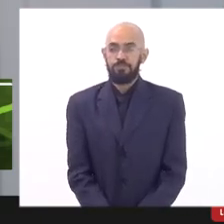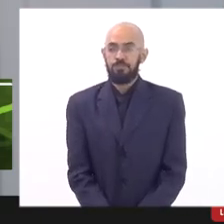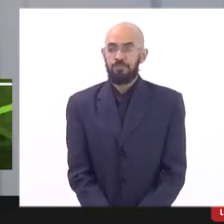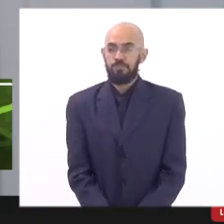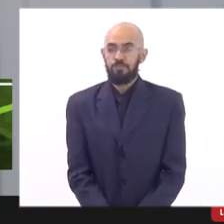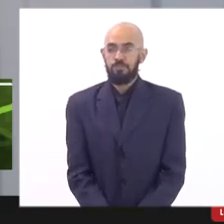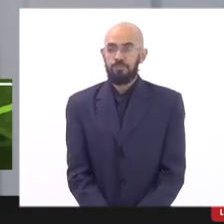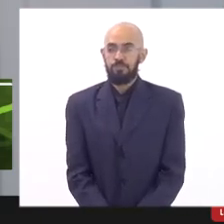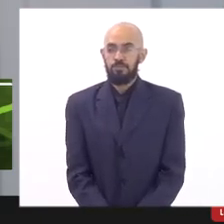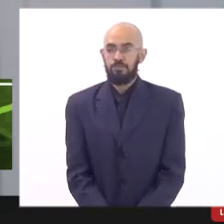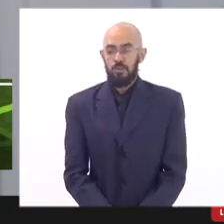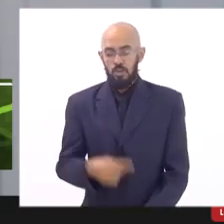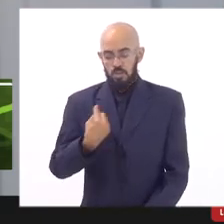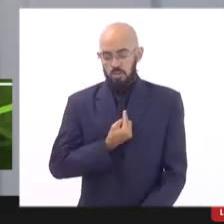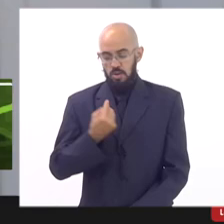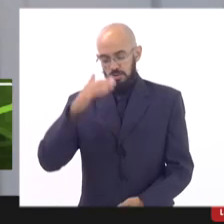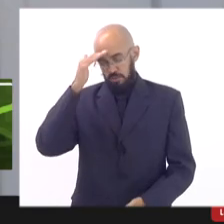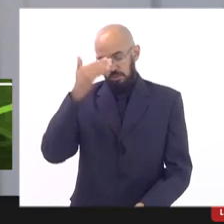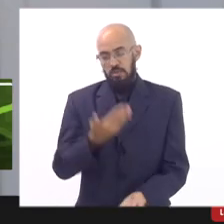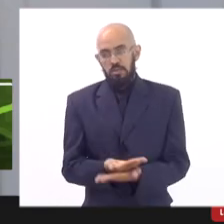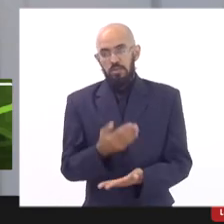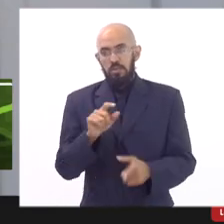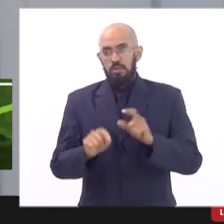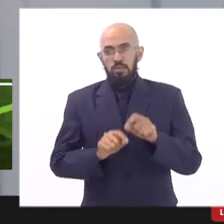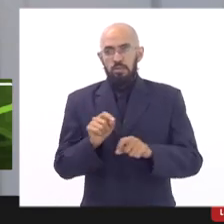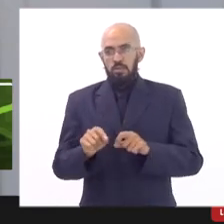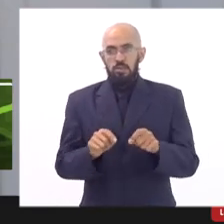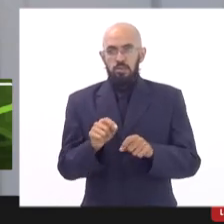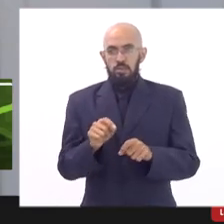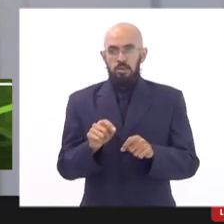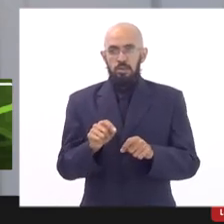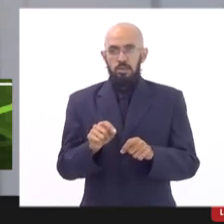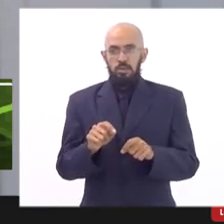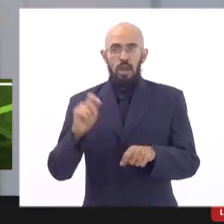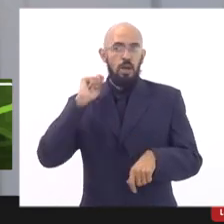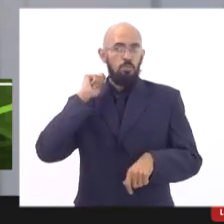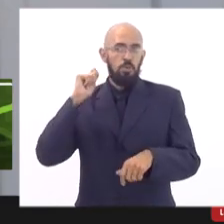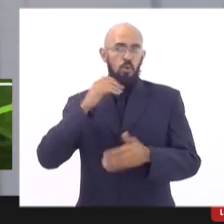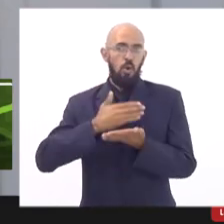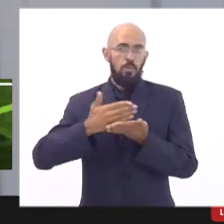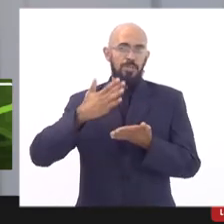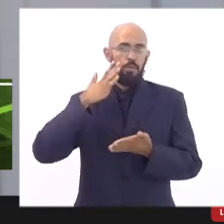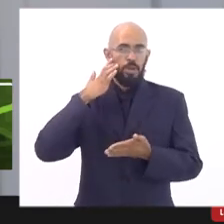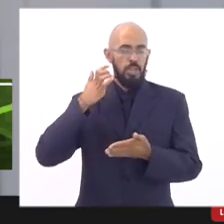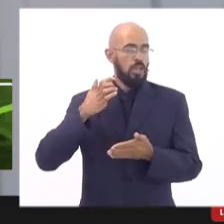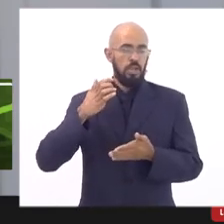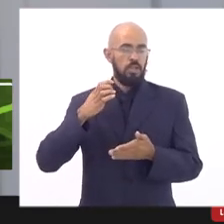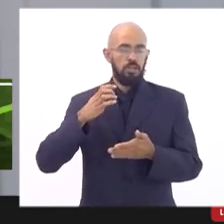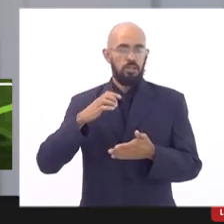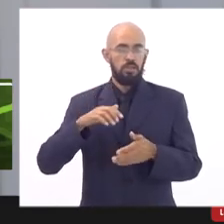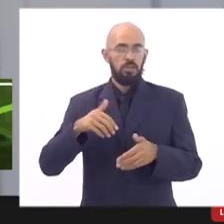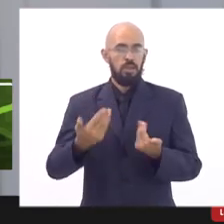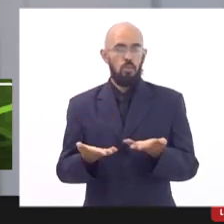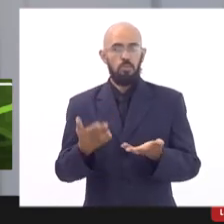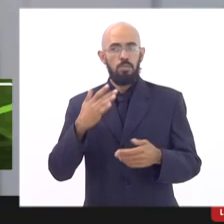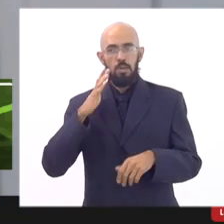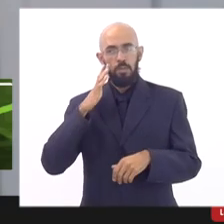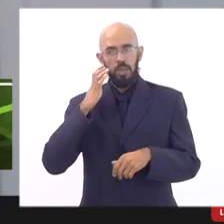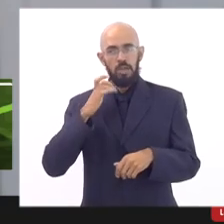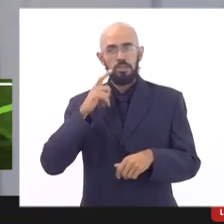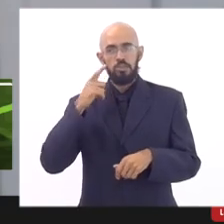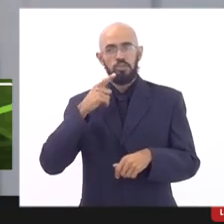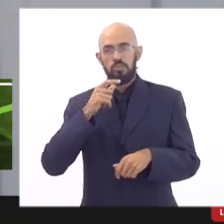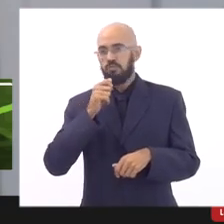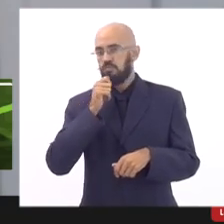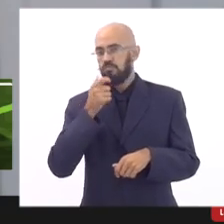a gente acredita abrir um começo para amanhã então para amanhã a gente não não tem tempo hábito